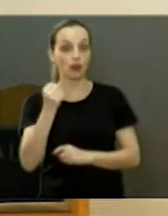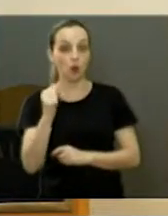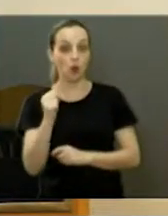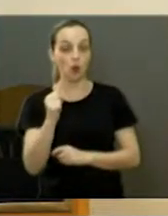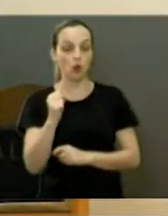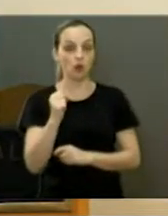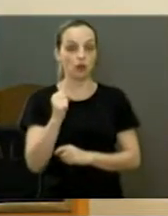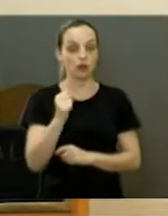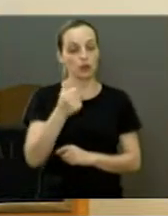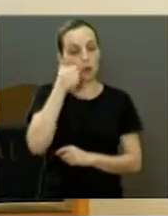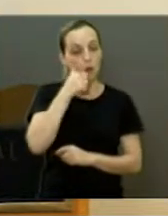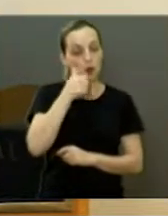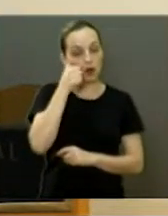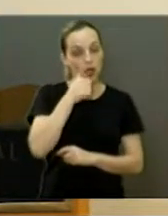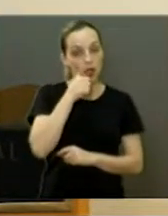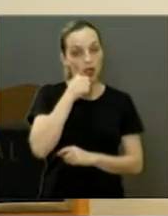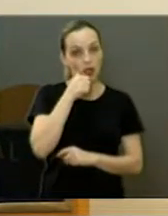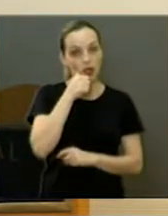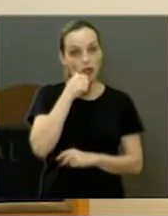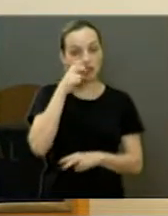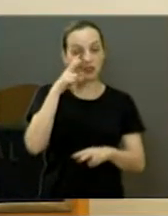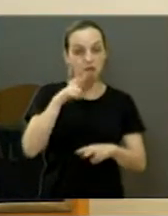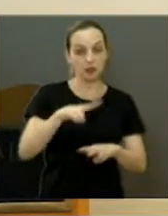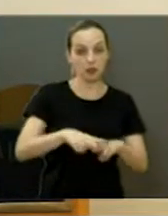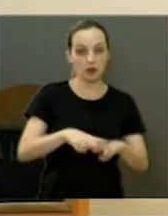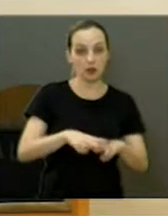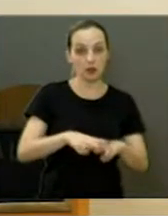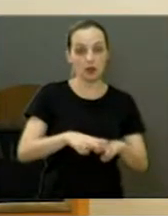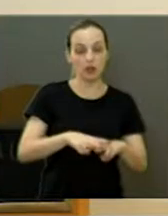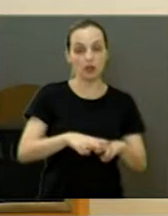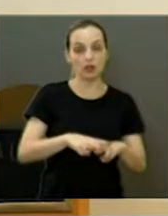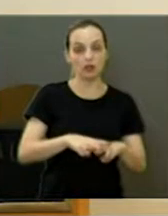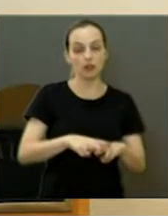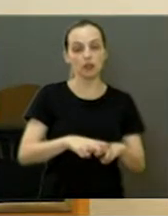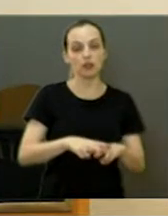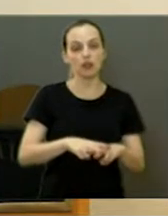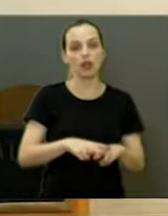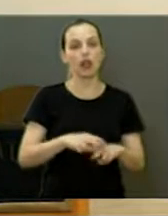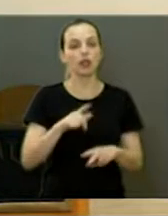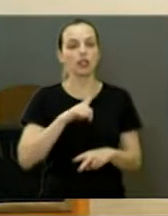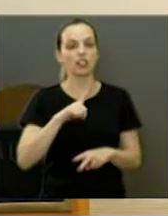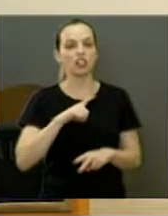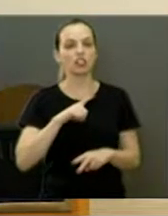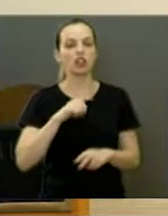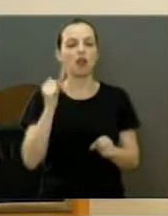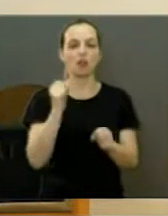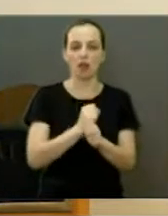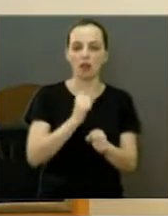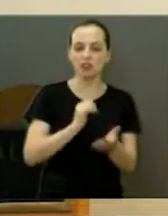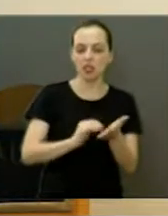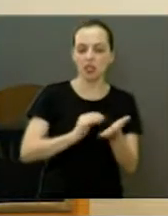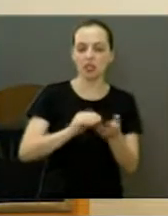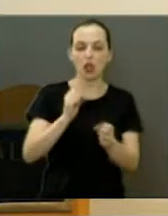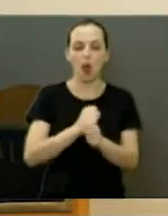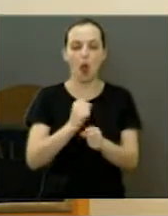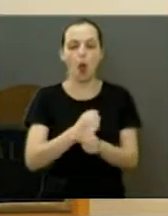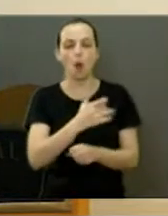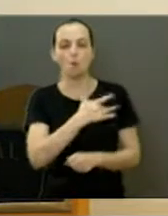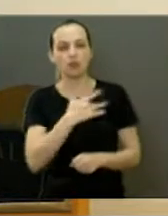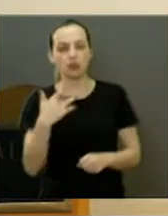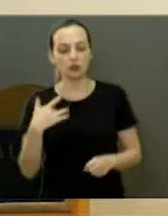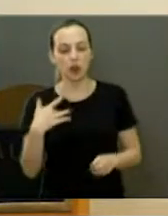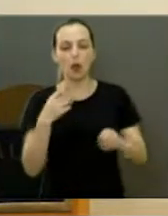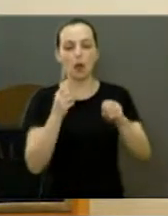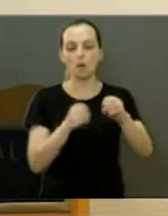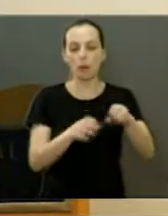48 reeducandas, 26 na obra, 11 na saúde, 8 na educação, 1 no esporte e lazer,